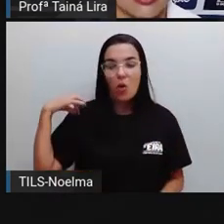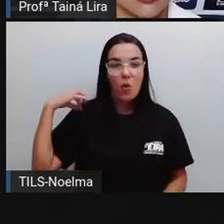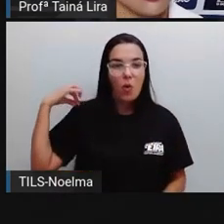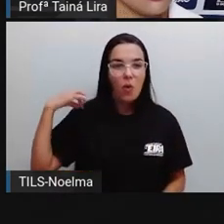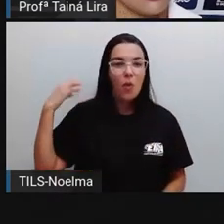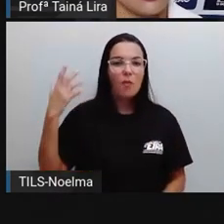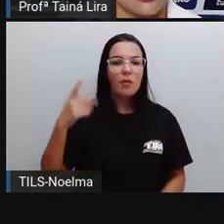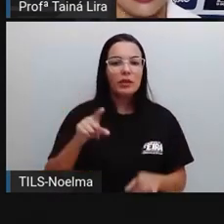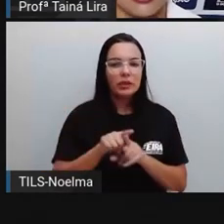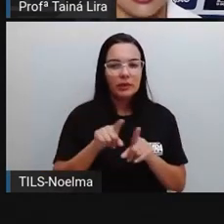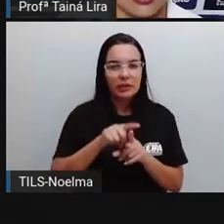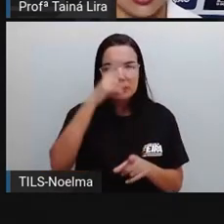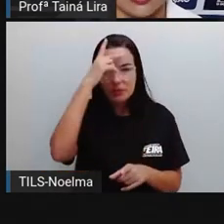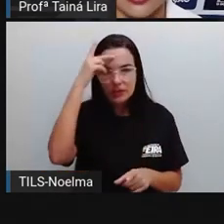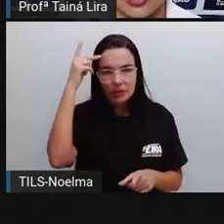né,